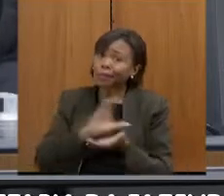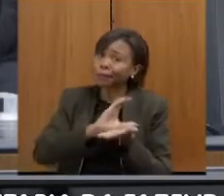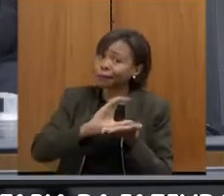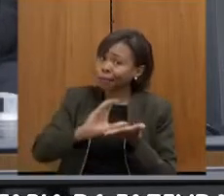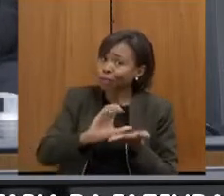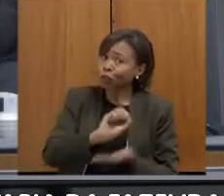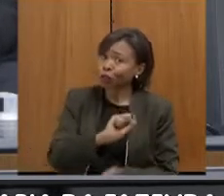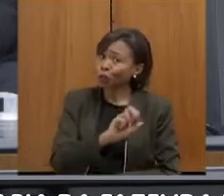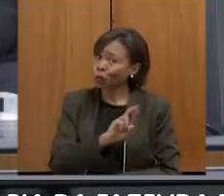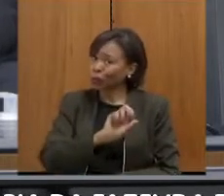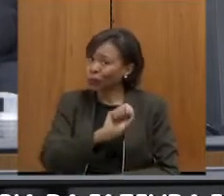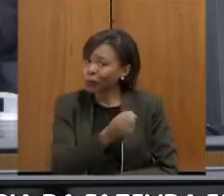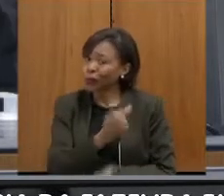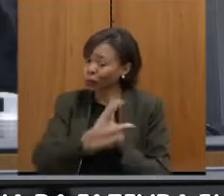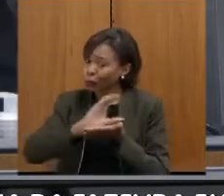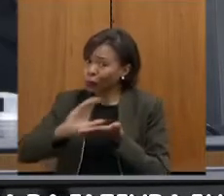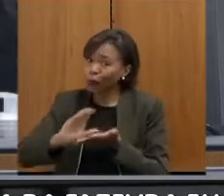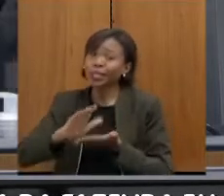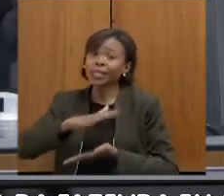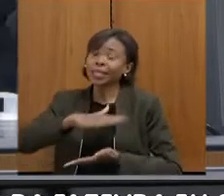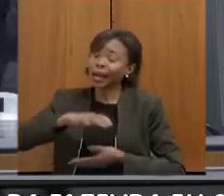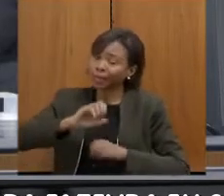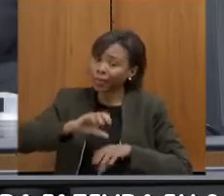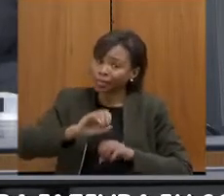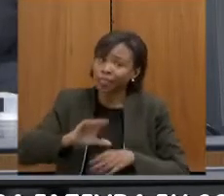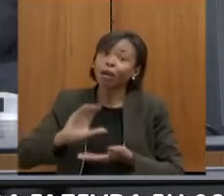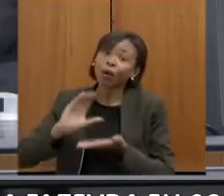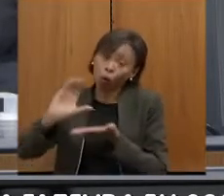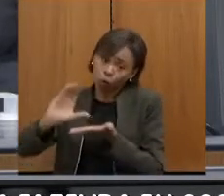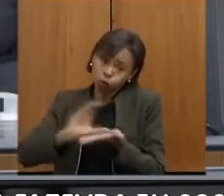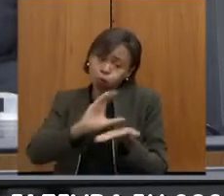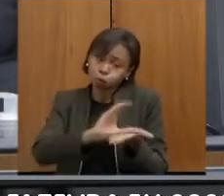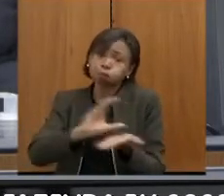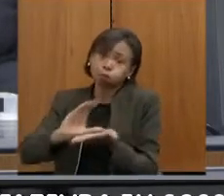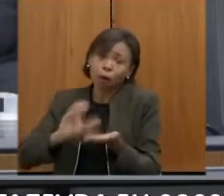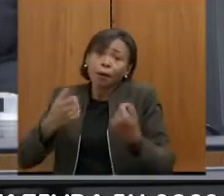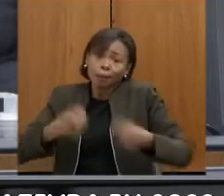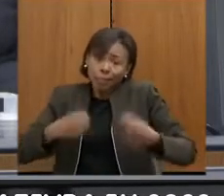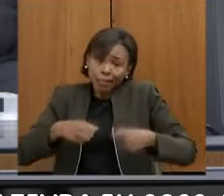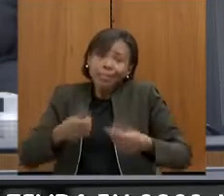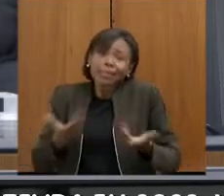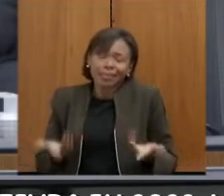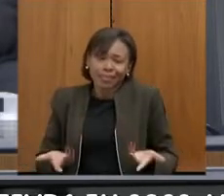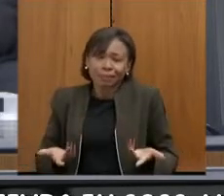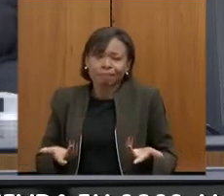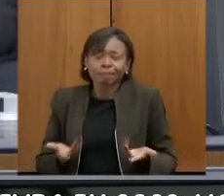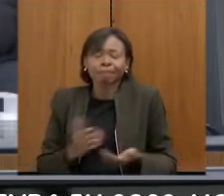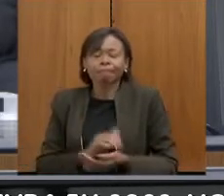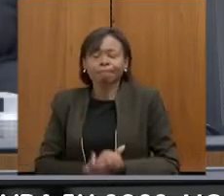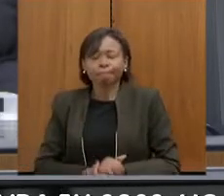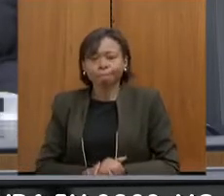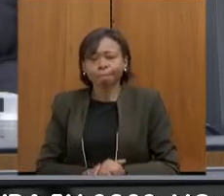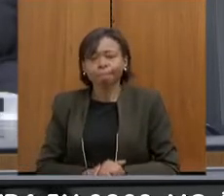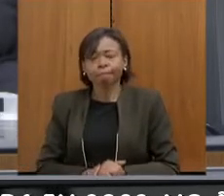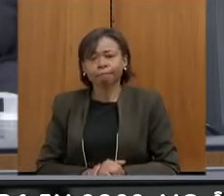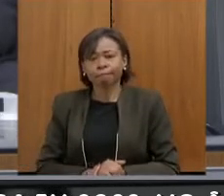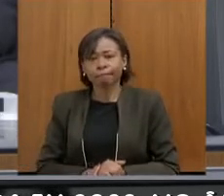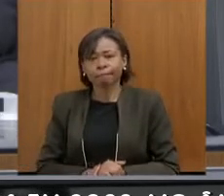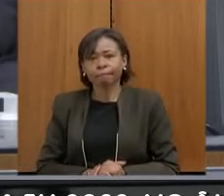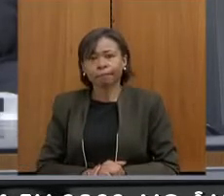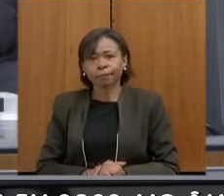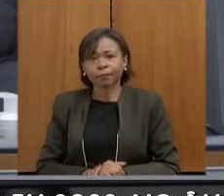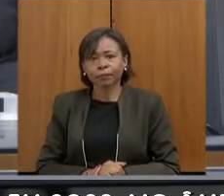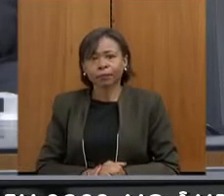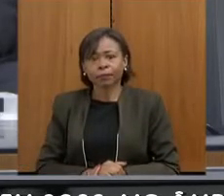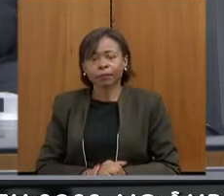financiamento da educação. Termino, Bartô, e não podia aqui deixar, inclusive enquanto líder do Bloco, Democracia